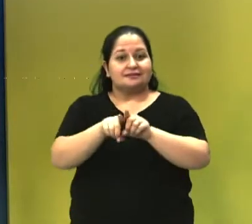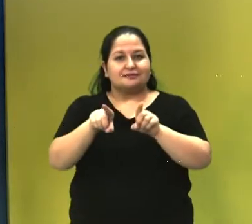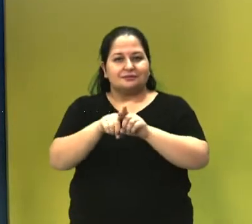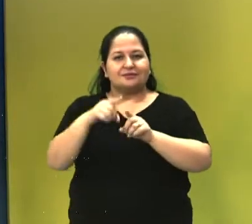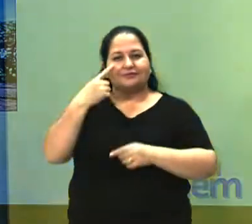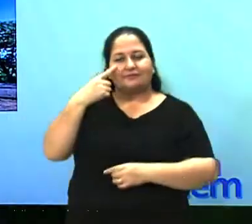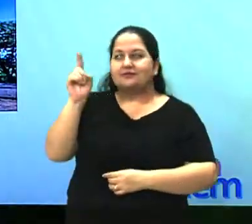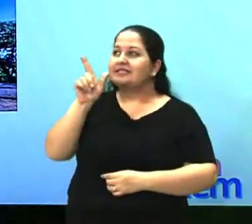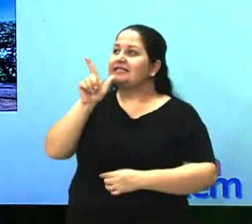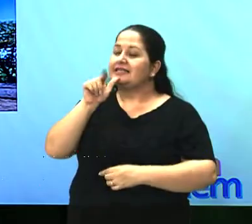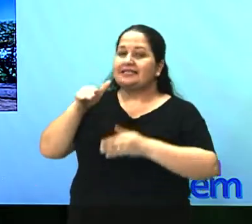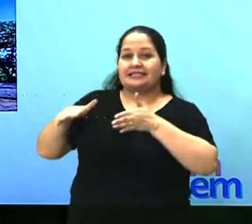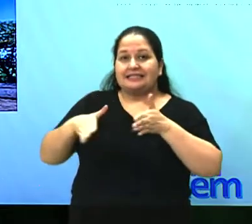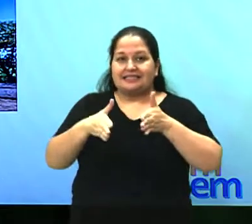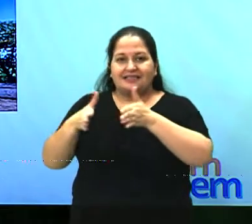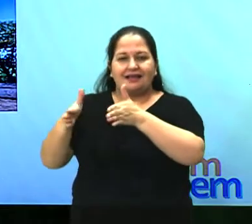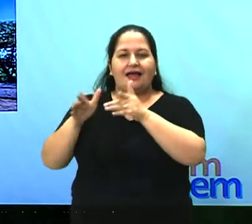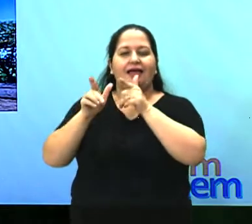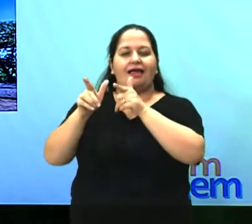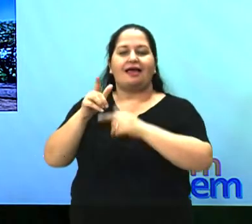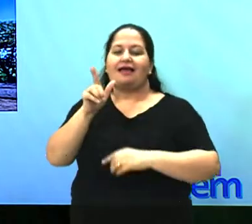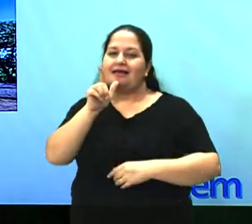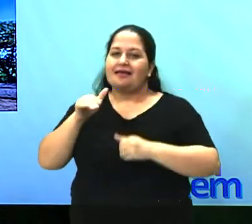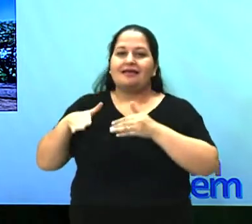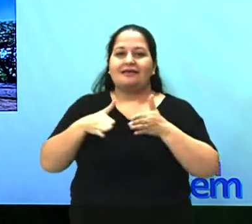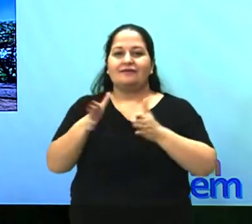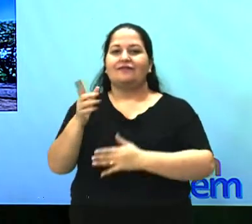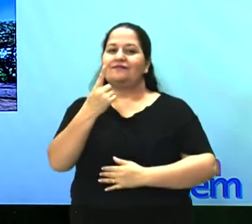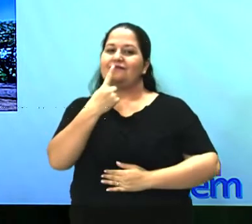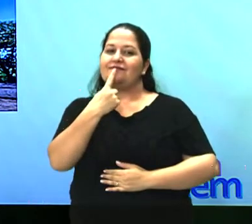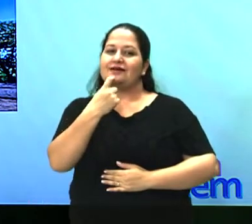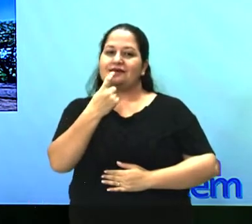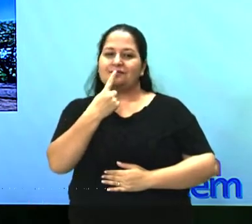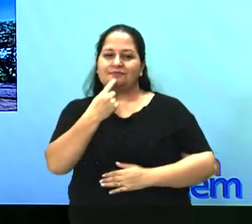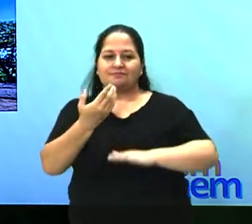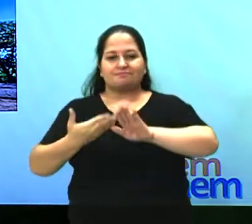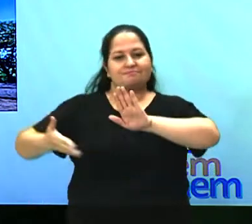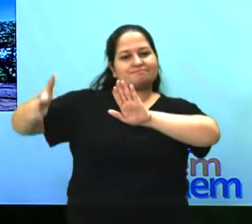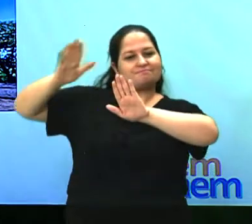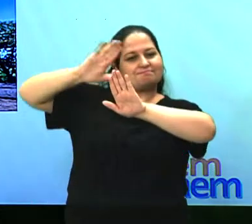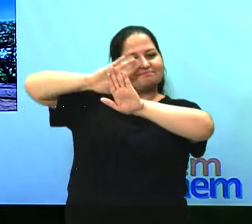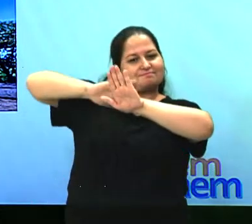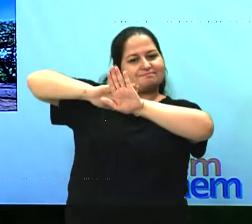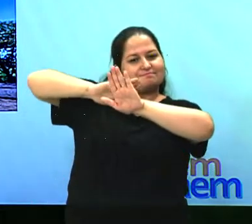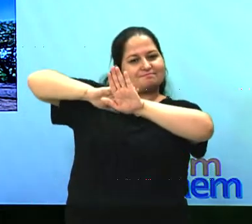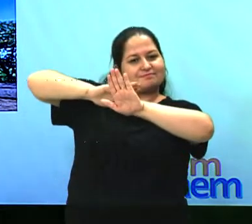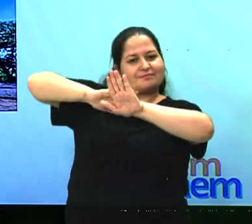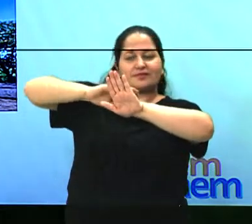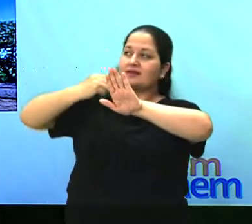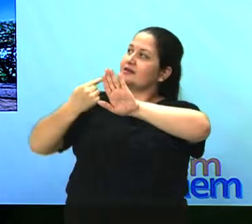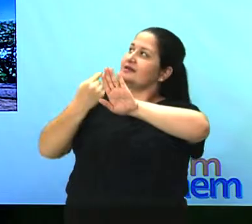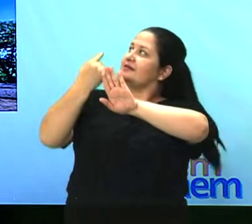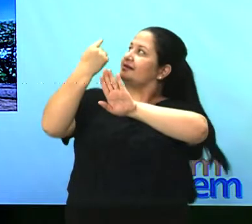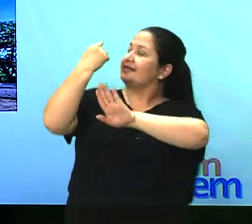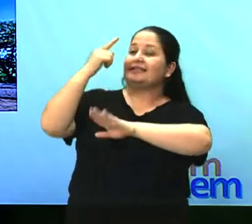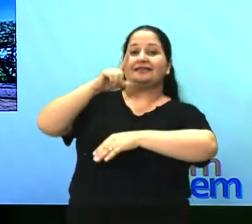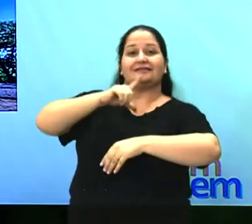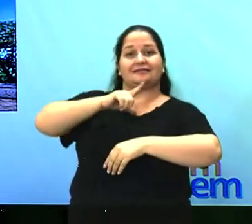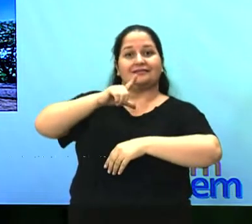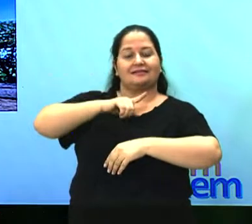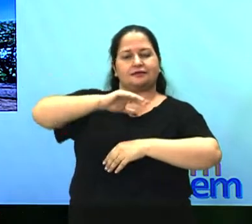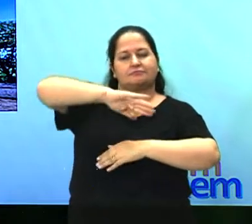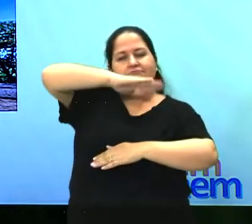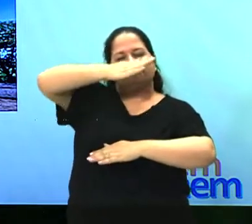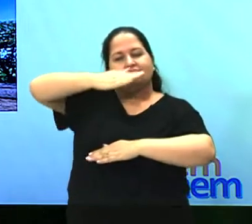do Rio Vermelho, com mais ênfase nessa foto aqui, eu tenho a Serra Dourada, a bela Serra